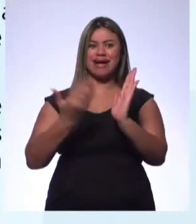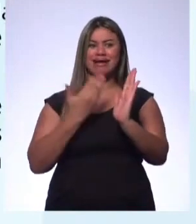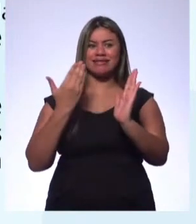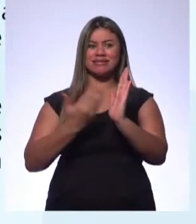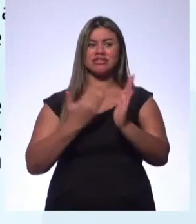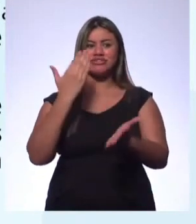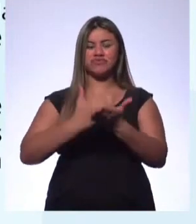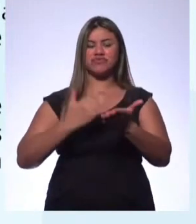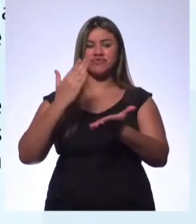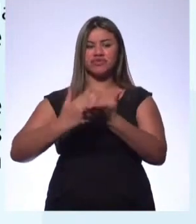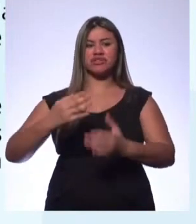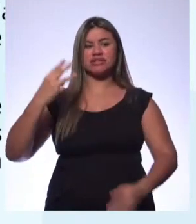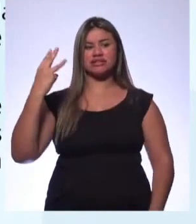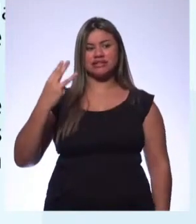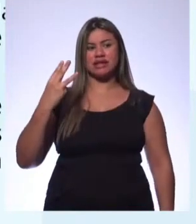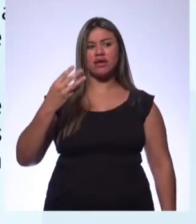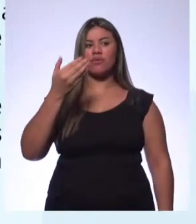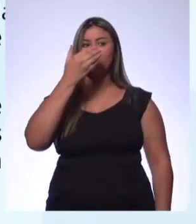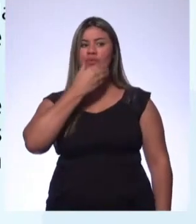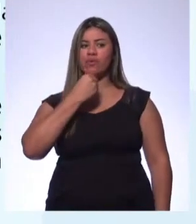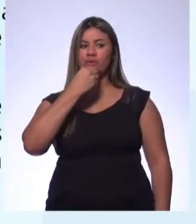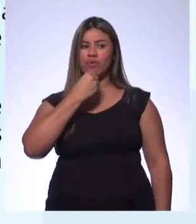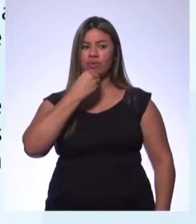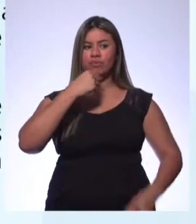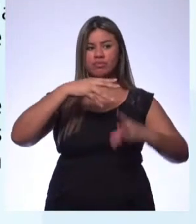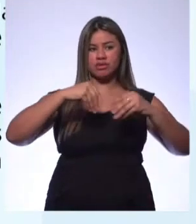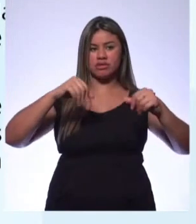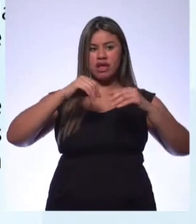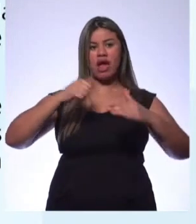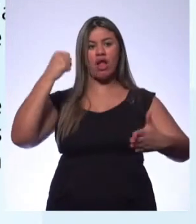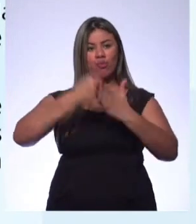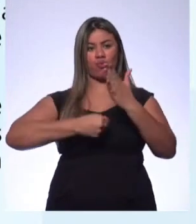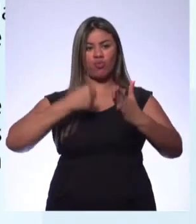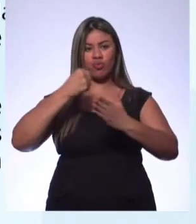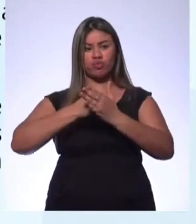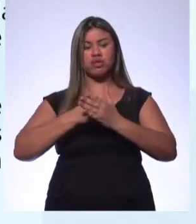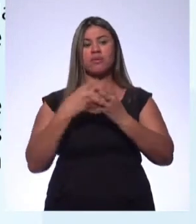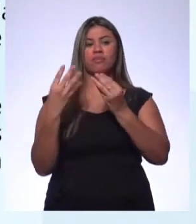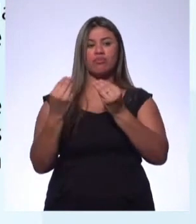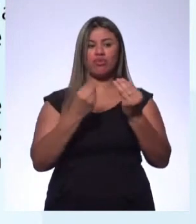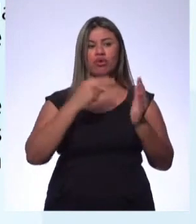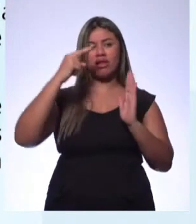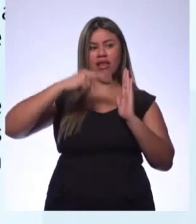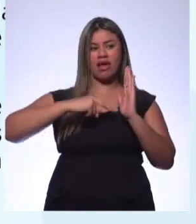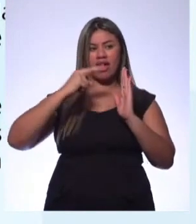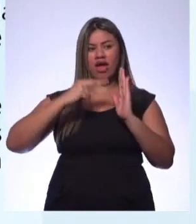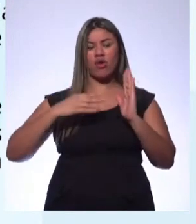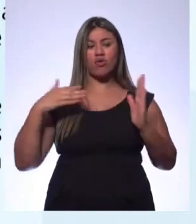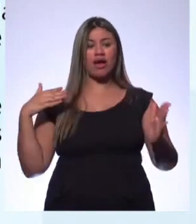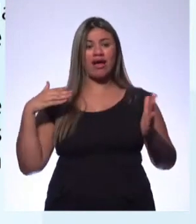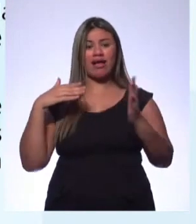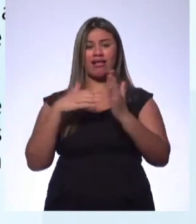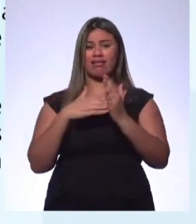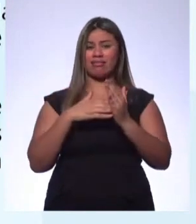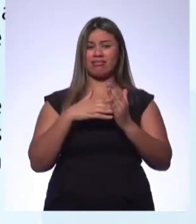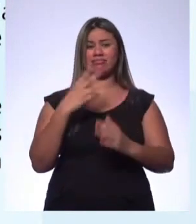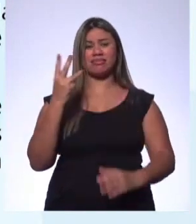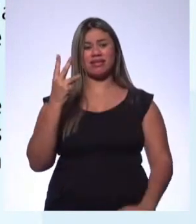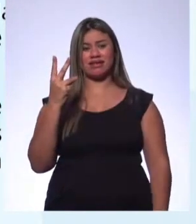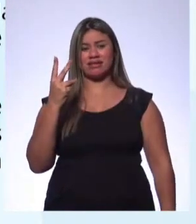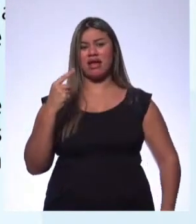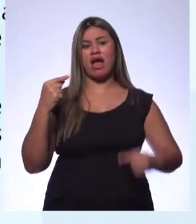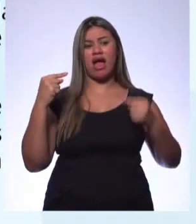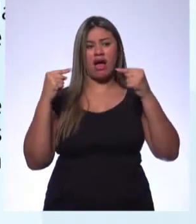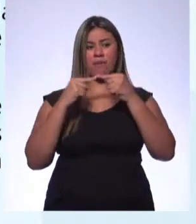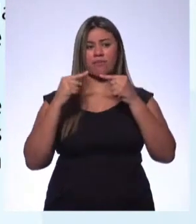em três livros, O Homem, a Terra e a Luta. Muitos dos que dizem tê-lo lido apenas leram a terceira parte que narra os eventos da